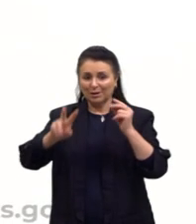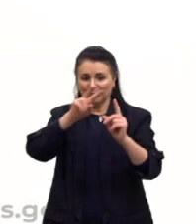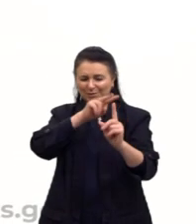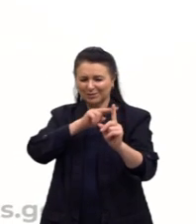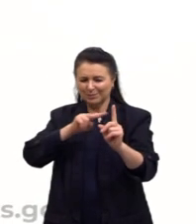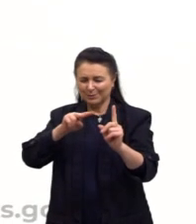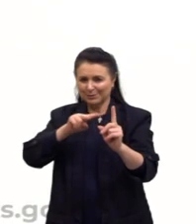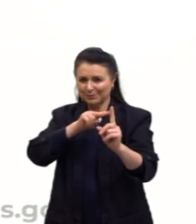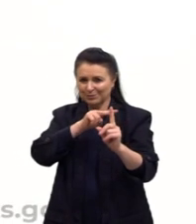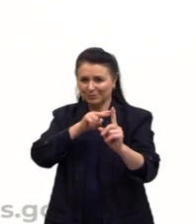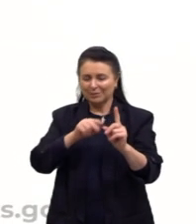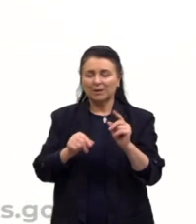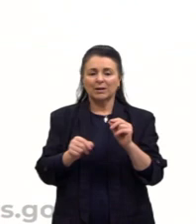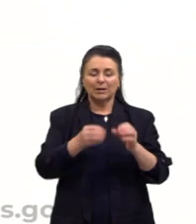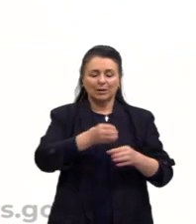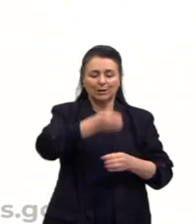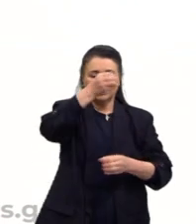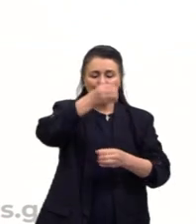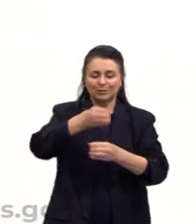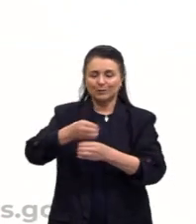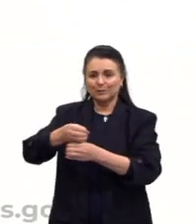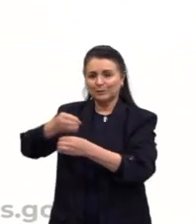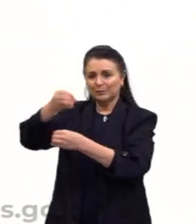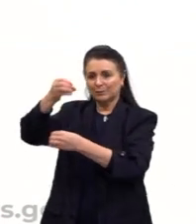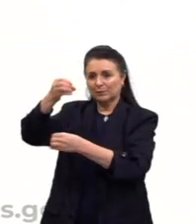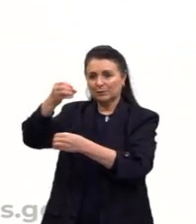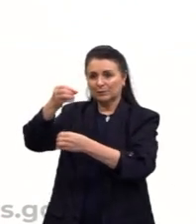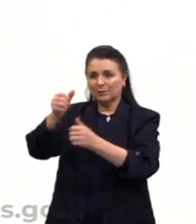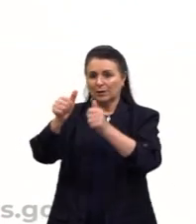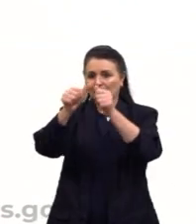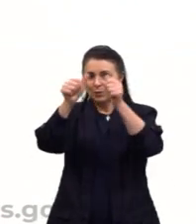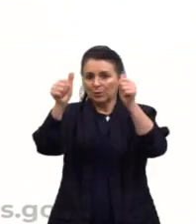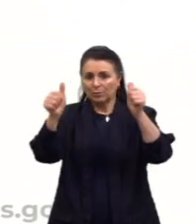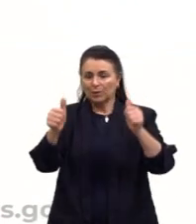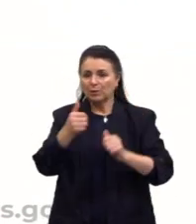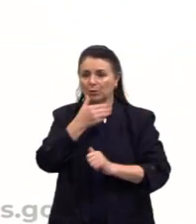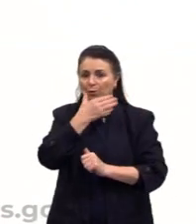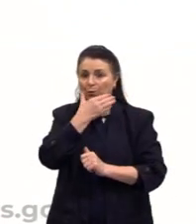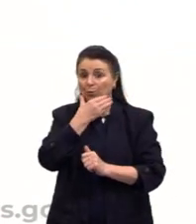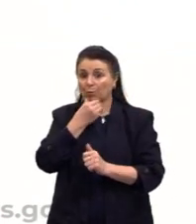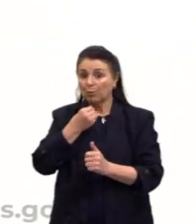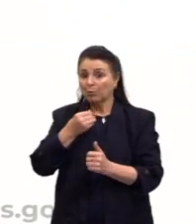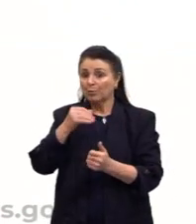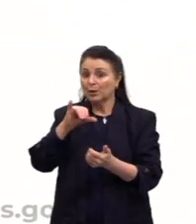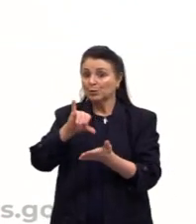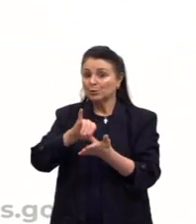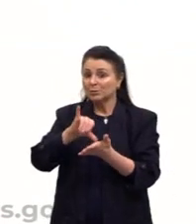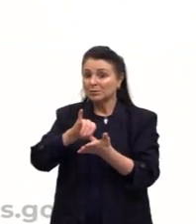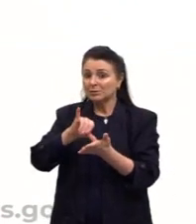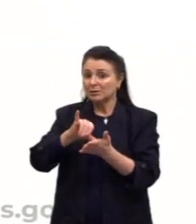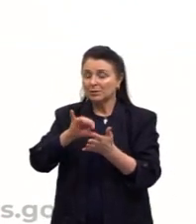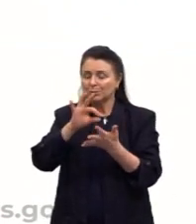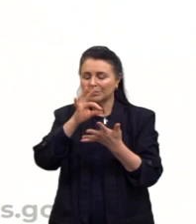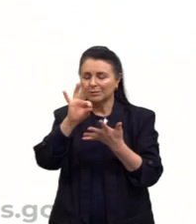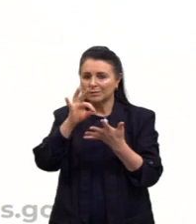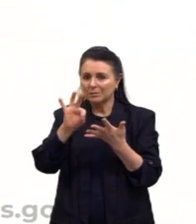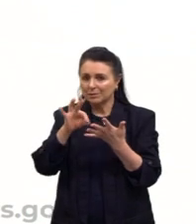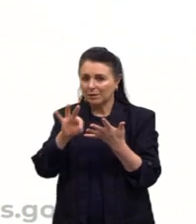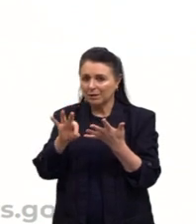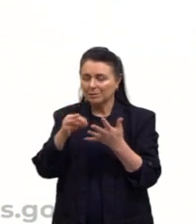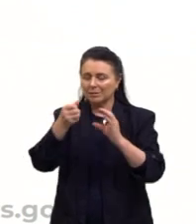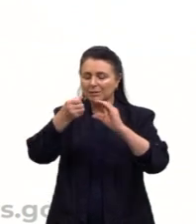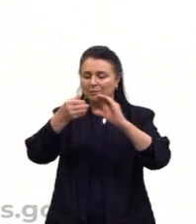das colunas. Olha aqui a imagem, o homem no centro, os detalhes. Isso é bem